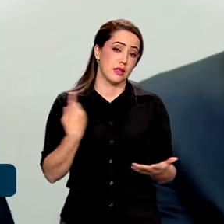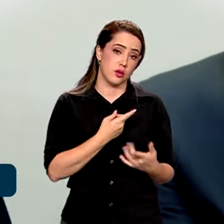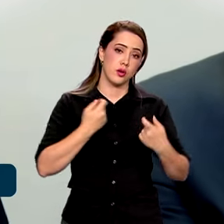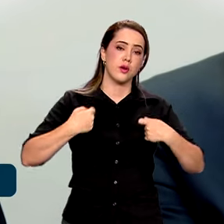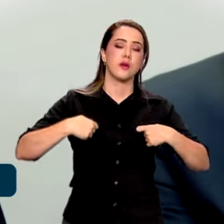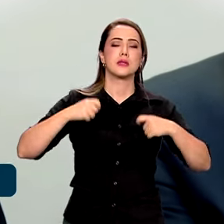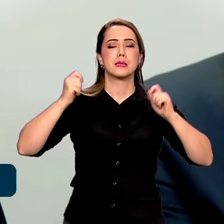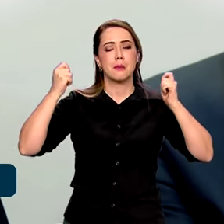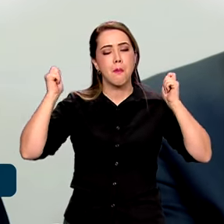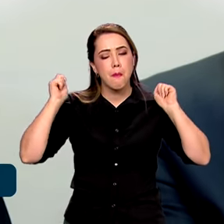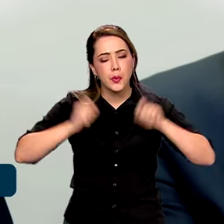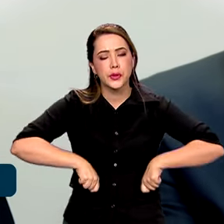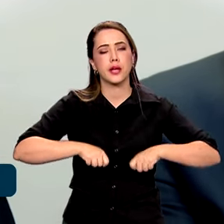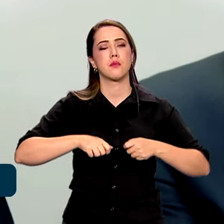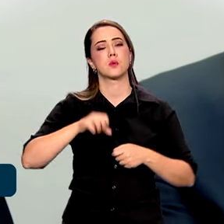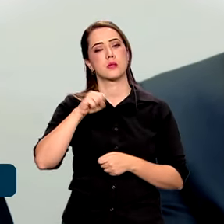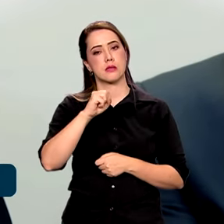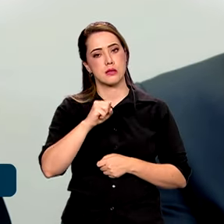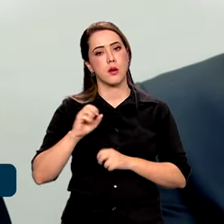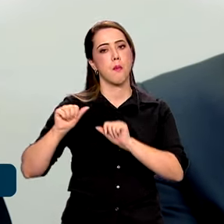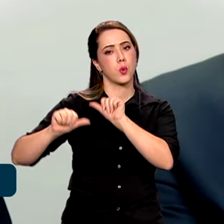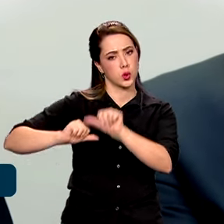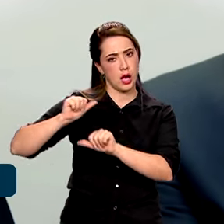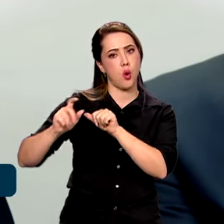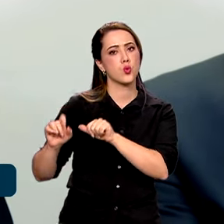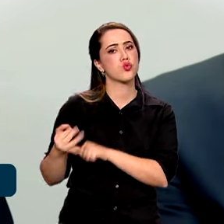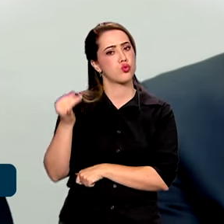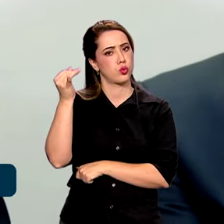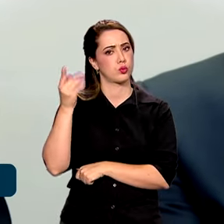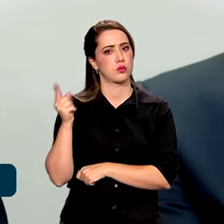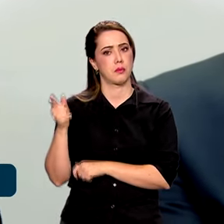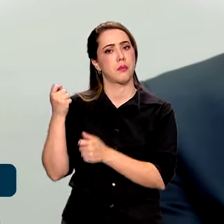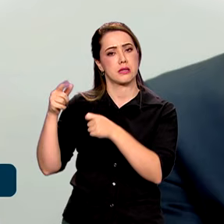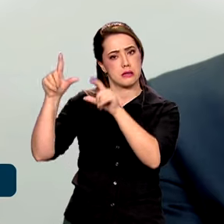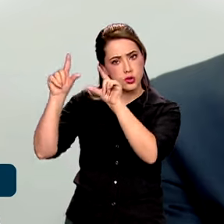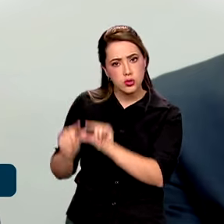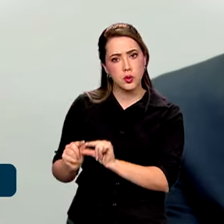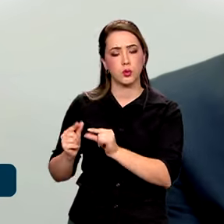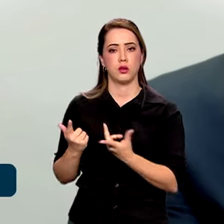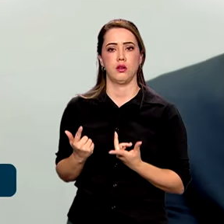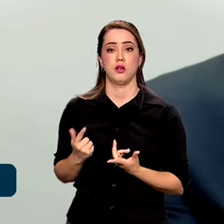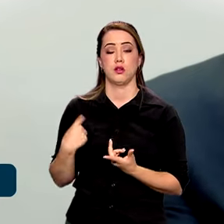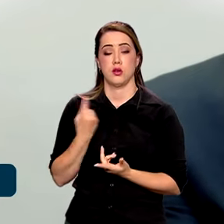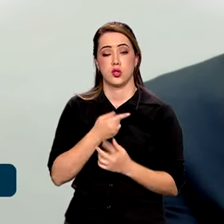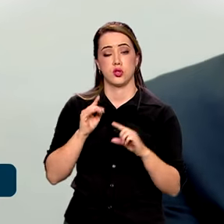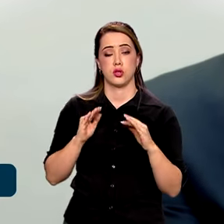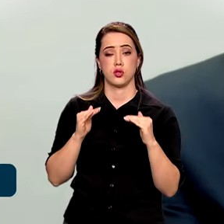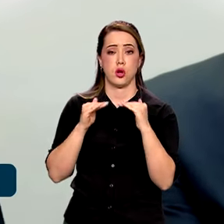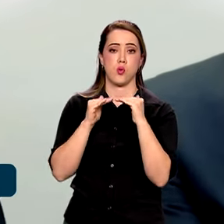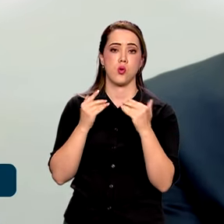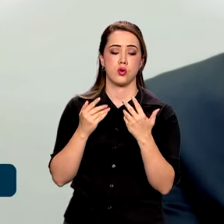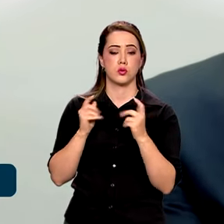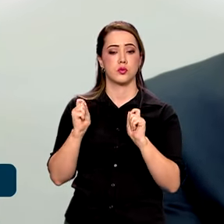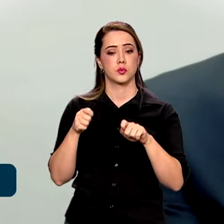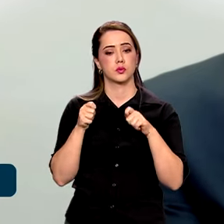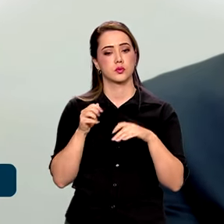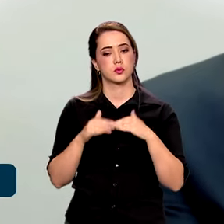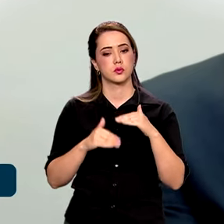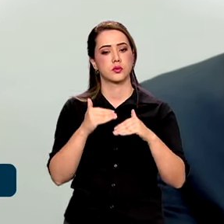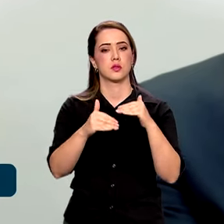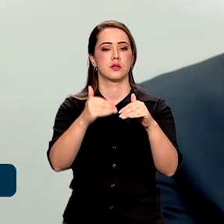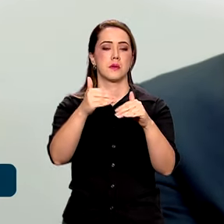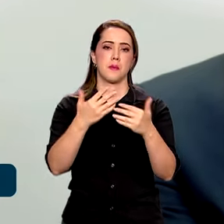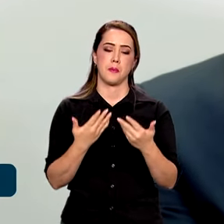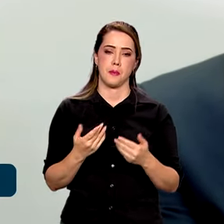espaço para fazer a diferença. Então, eu quero crer que nós estamos alinhados aí, em proveito de um ciclo de